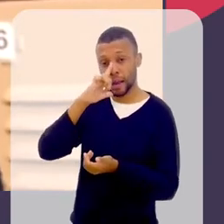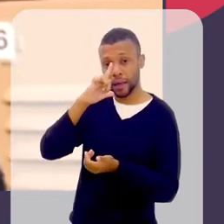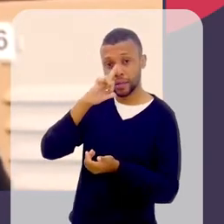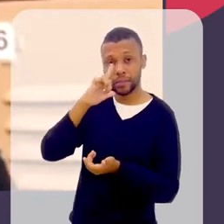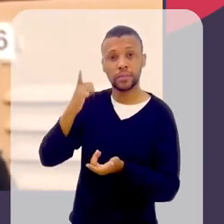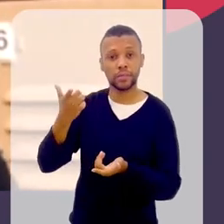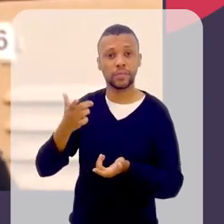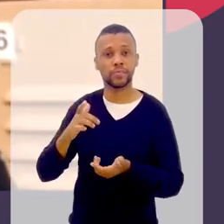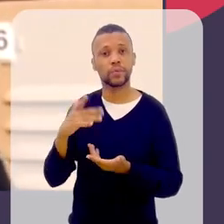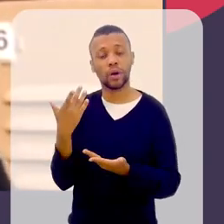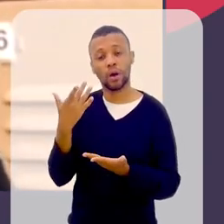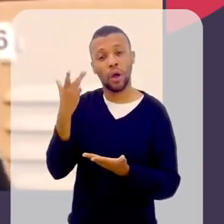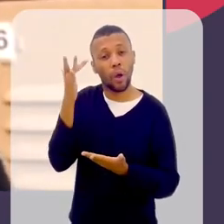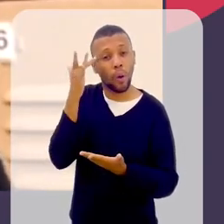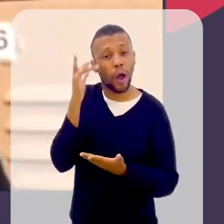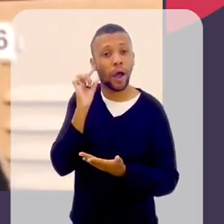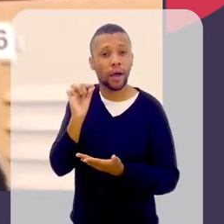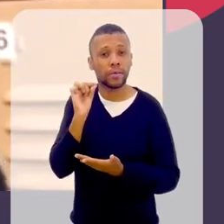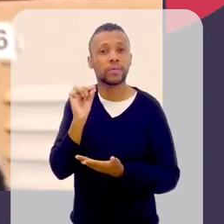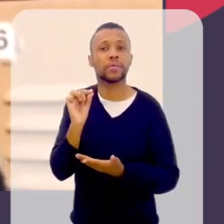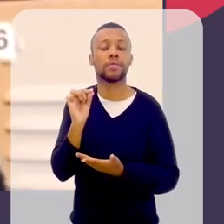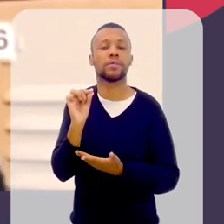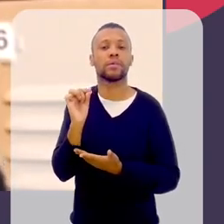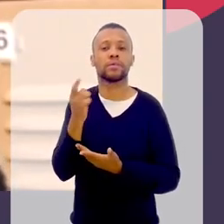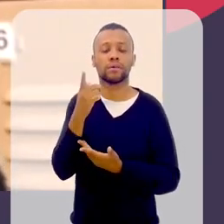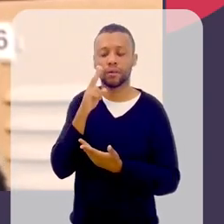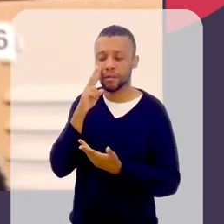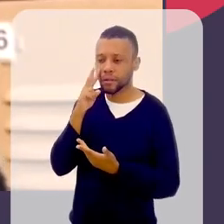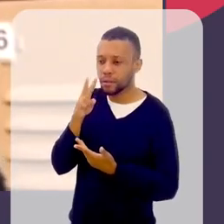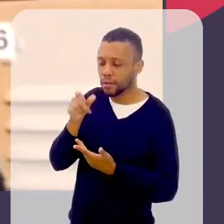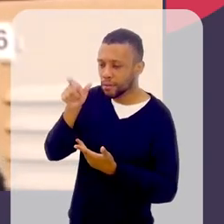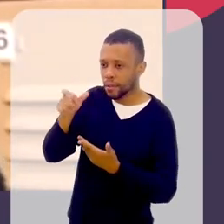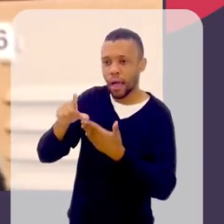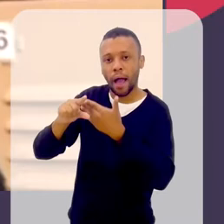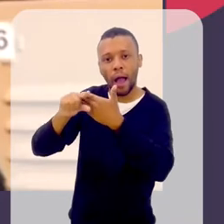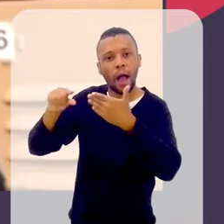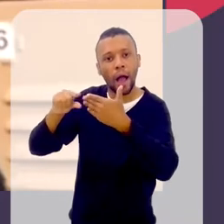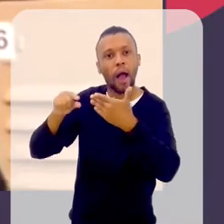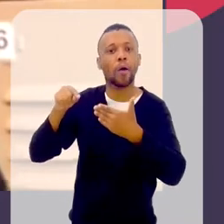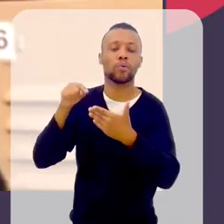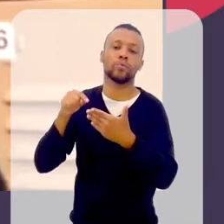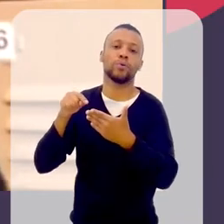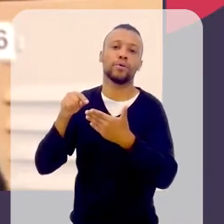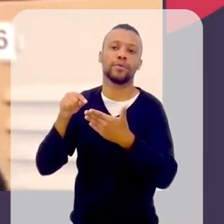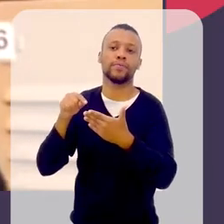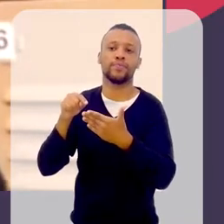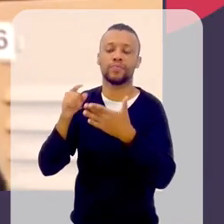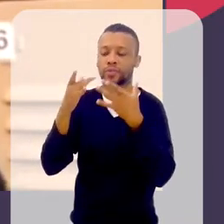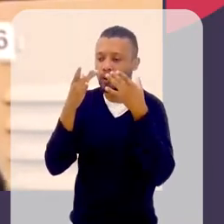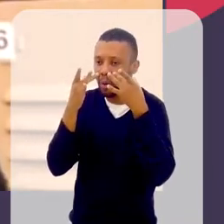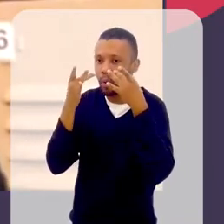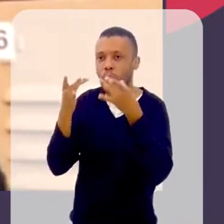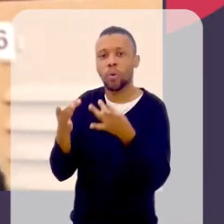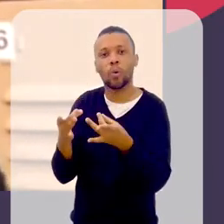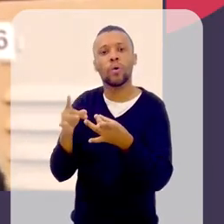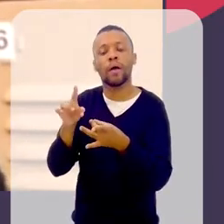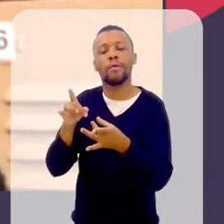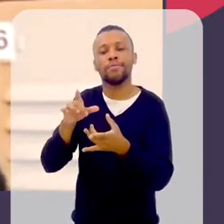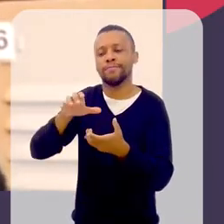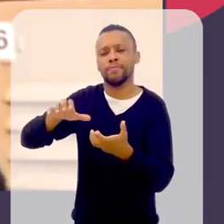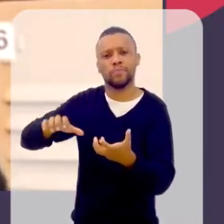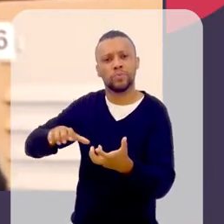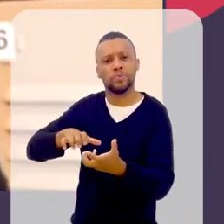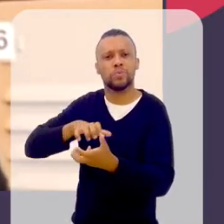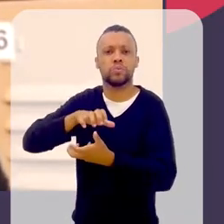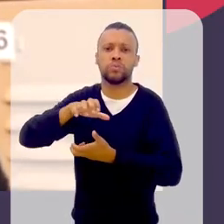Então, assim, eu acho que... Que o que me fez olhar bem pra Nívia foi isso. Foi o fato dela ser super